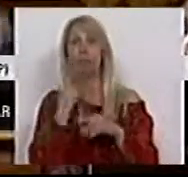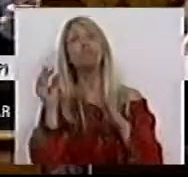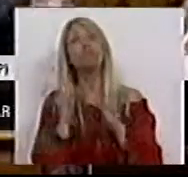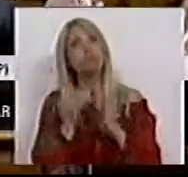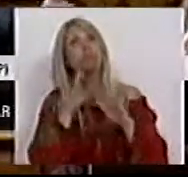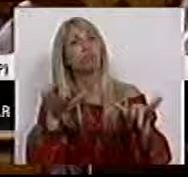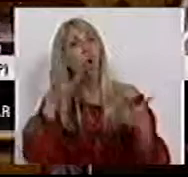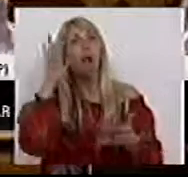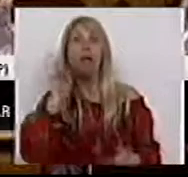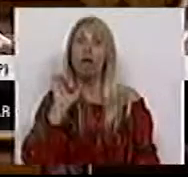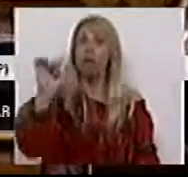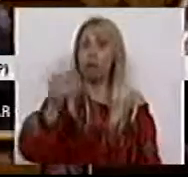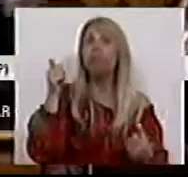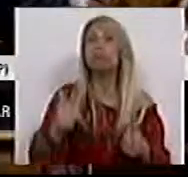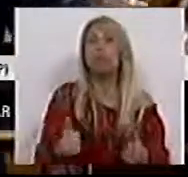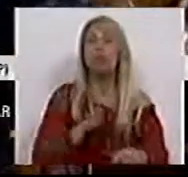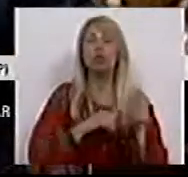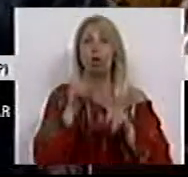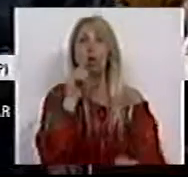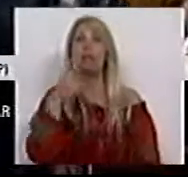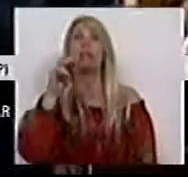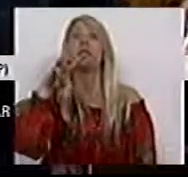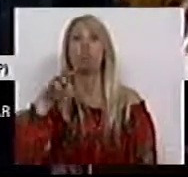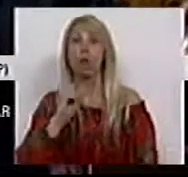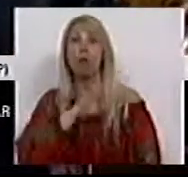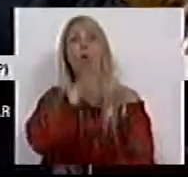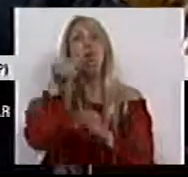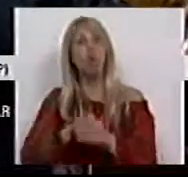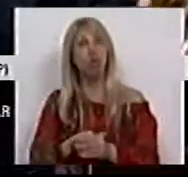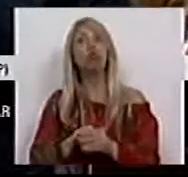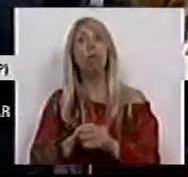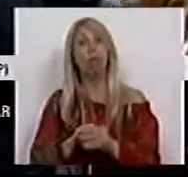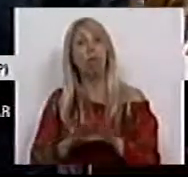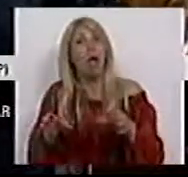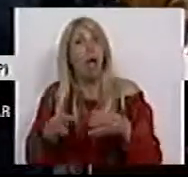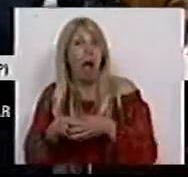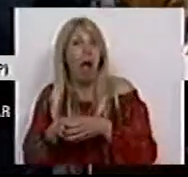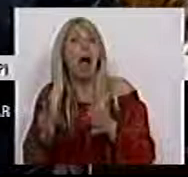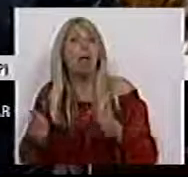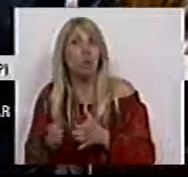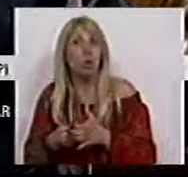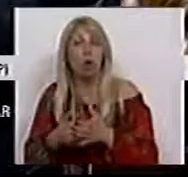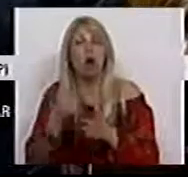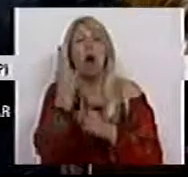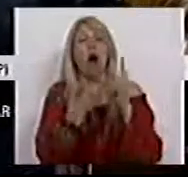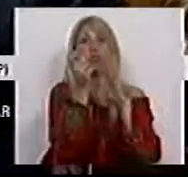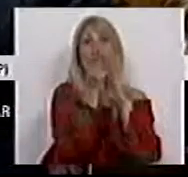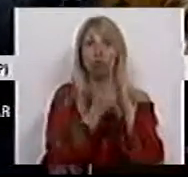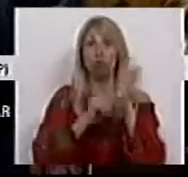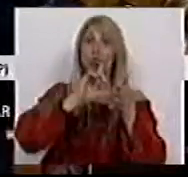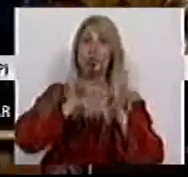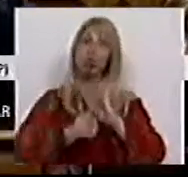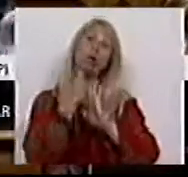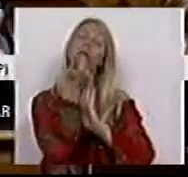intencionado da parte do Sr. Deputado Telmo Correia, que até votou em minoria um projeto, alguns elementos, alguns pontos, de um projeto de